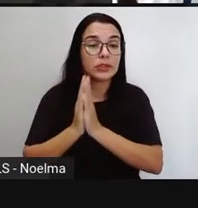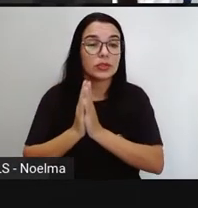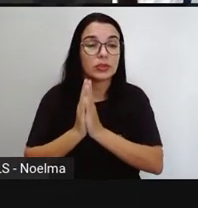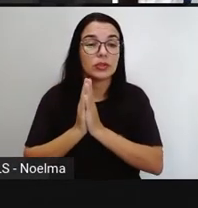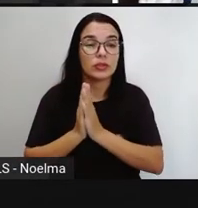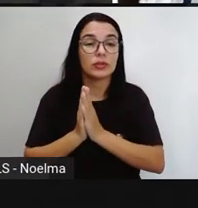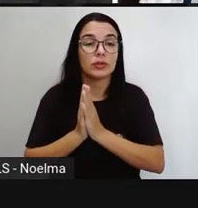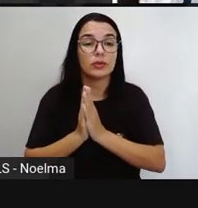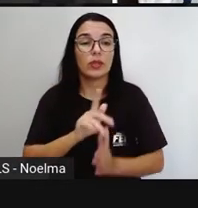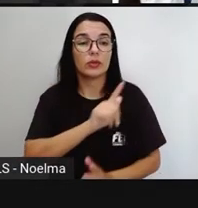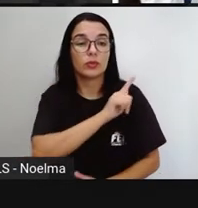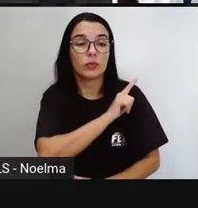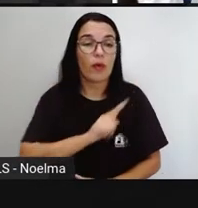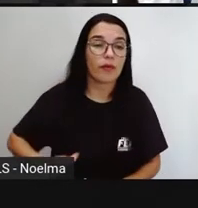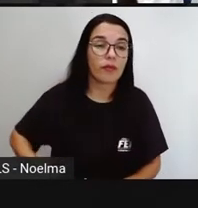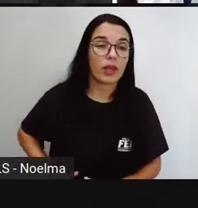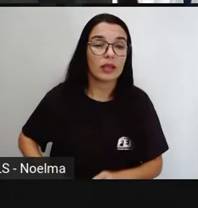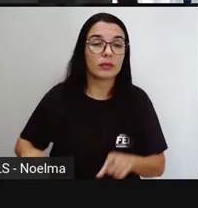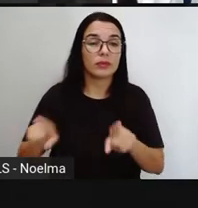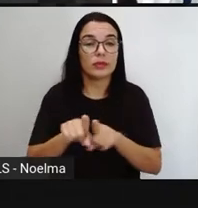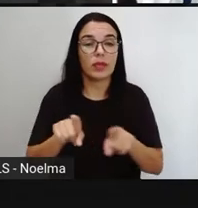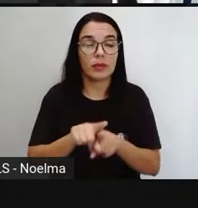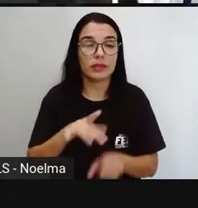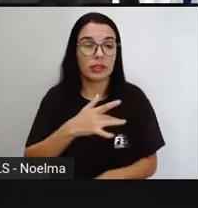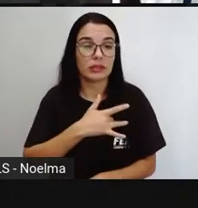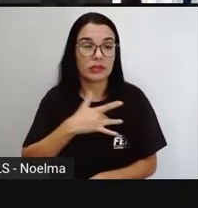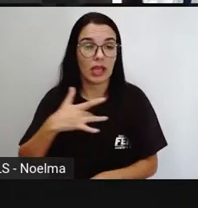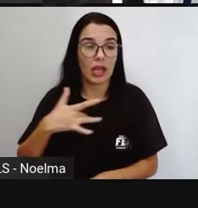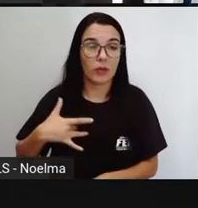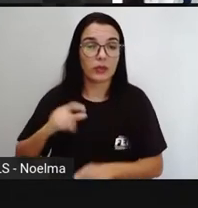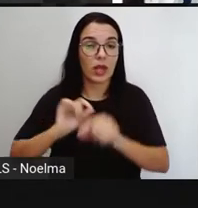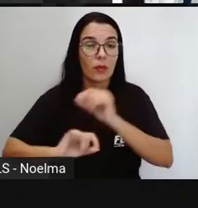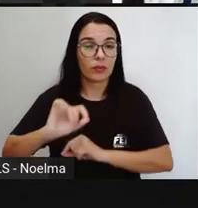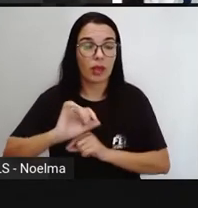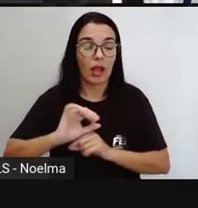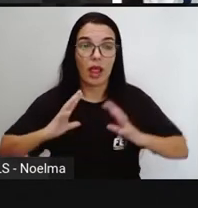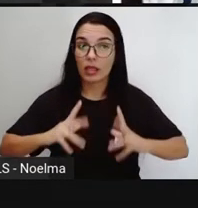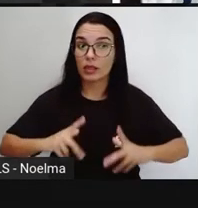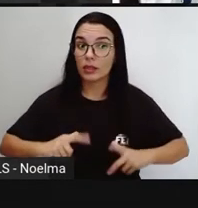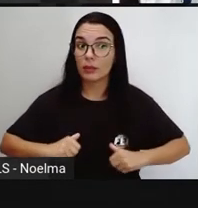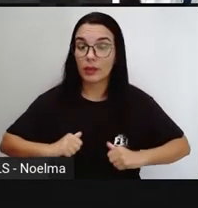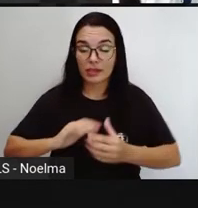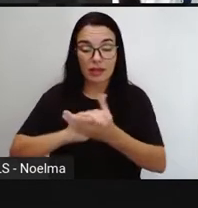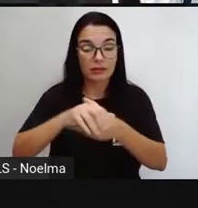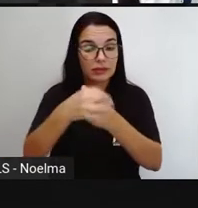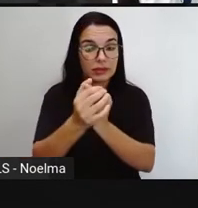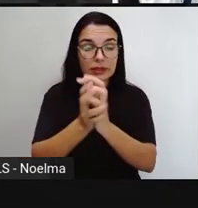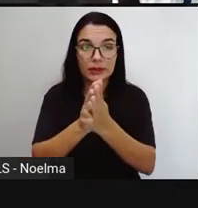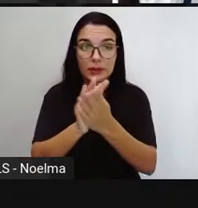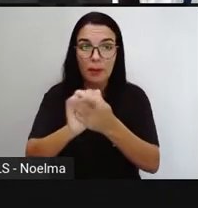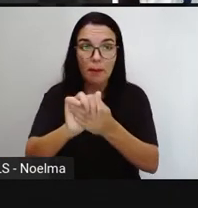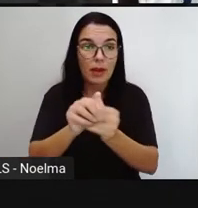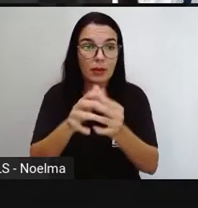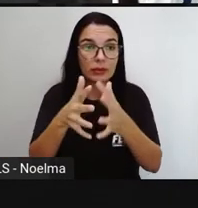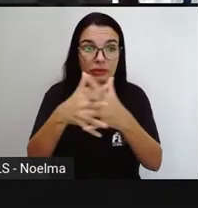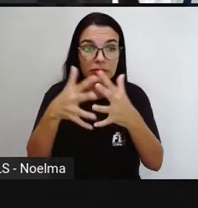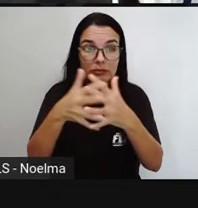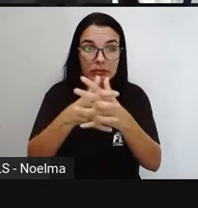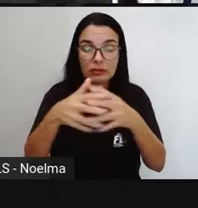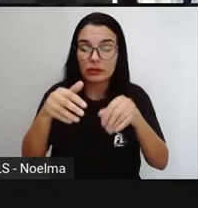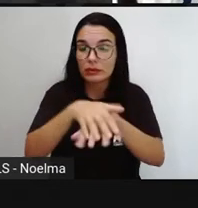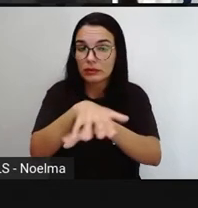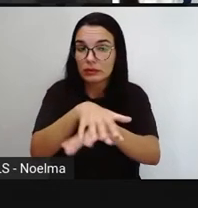autoridades públicas para prevenção do coronavírus são a higiene frequente das mãos com água sabão e álcool em gel